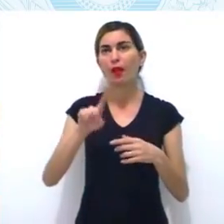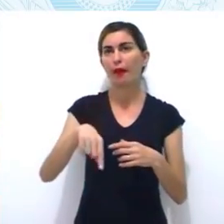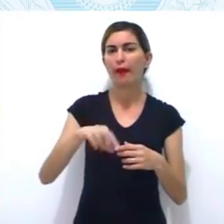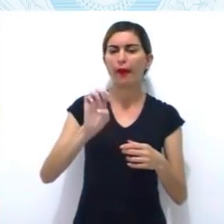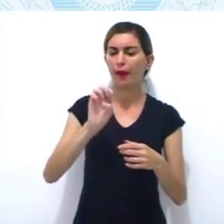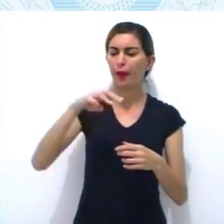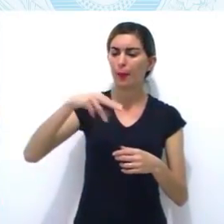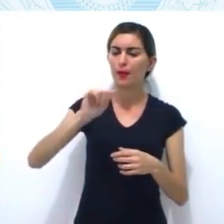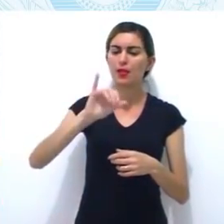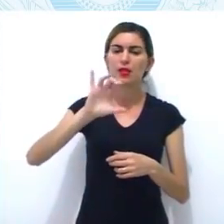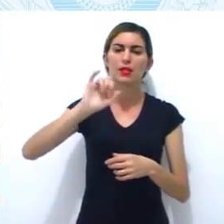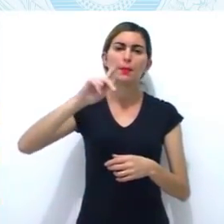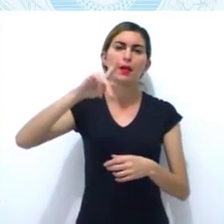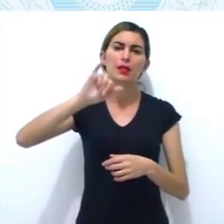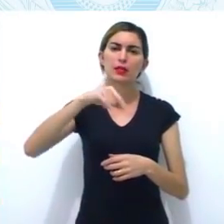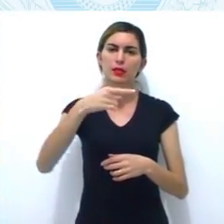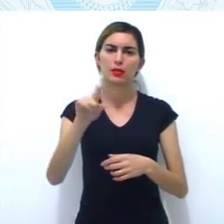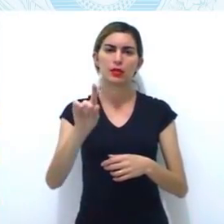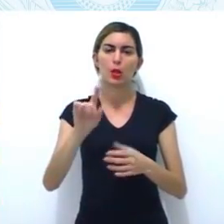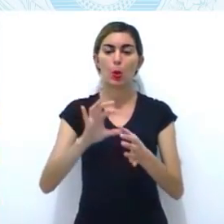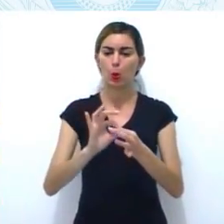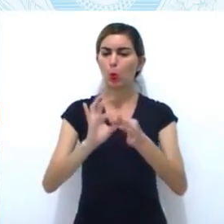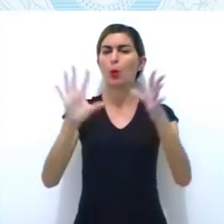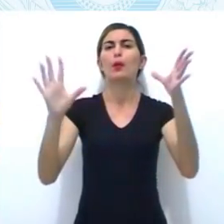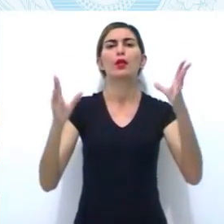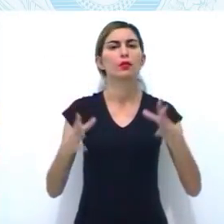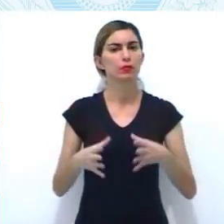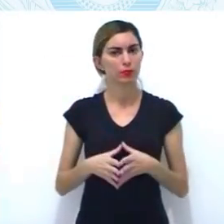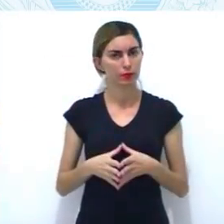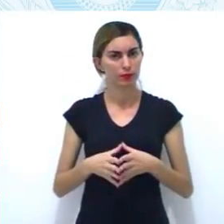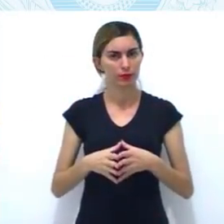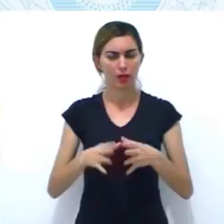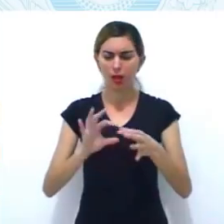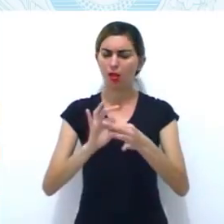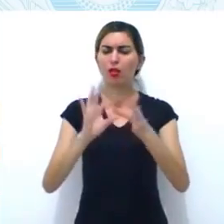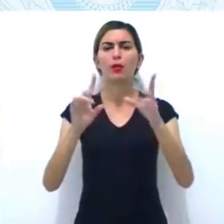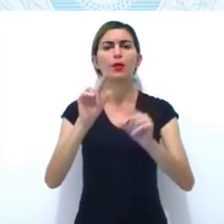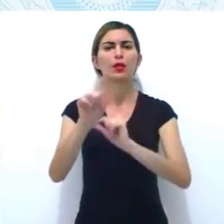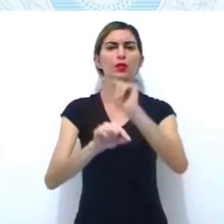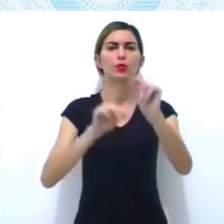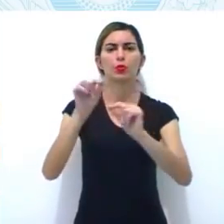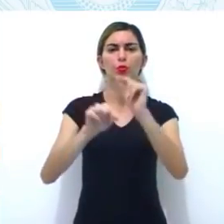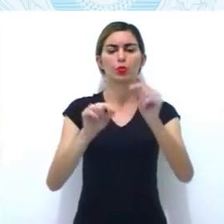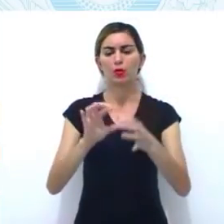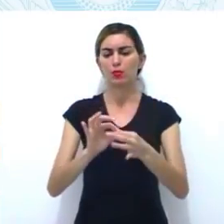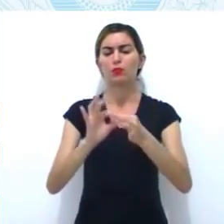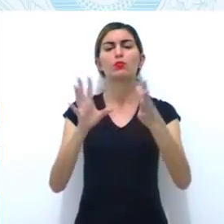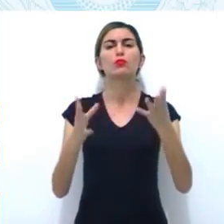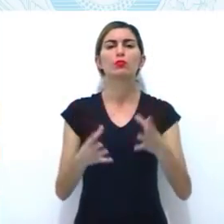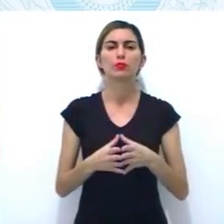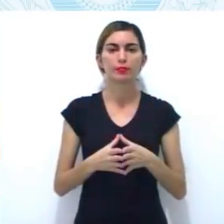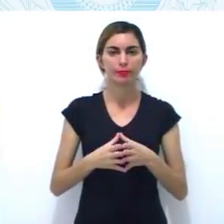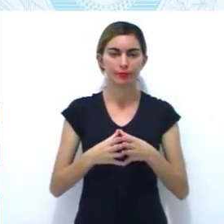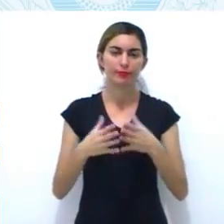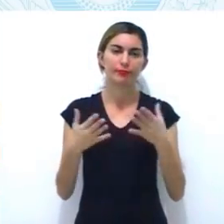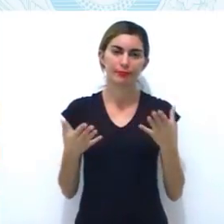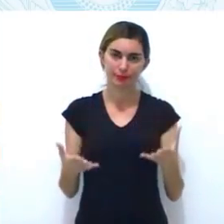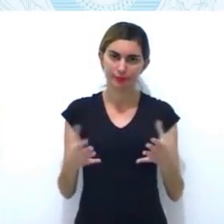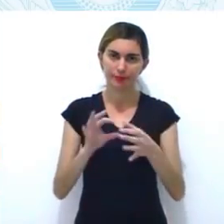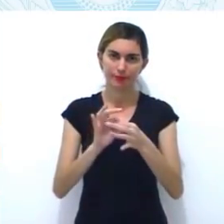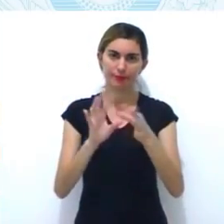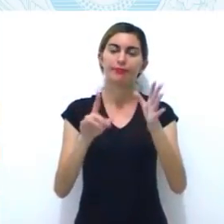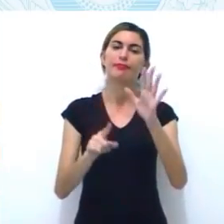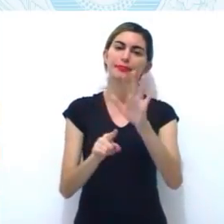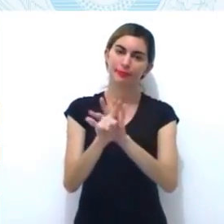emancipação é libertar. Mas libertar de que? A grande